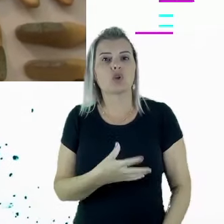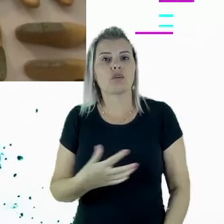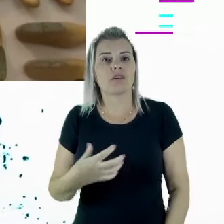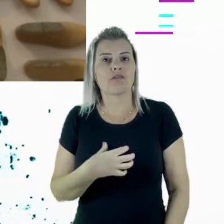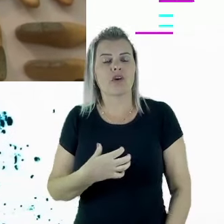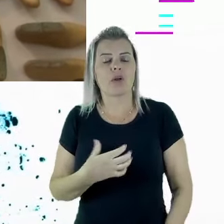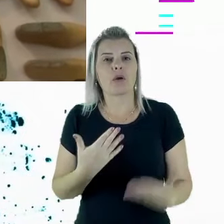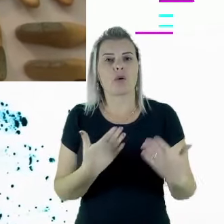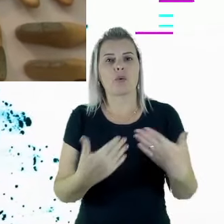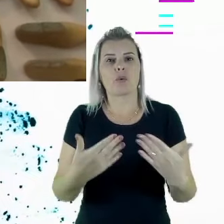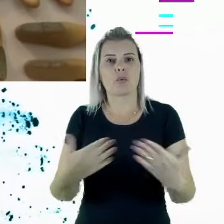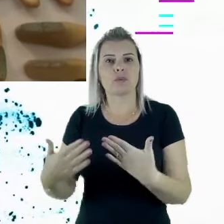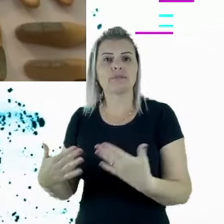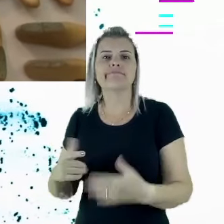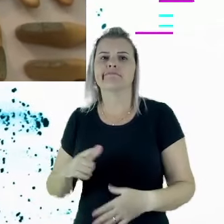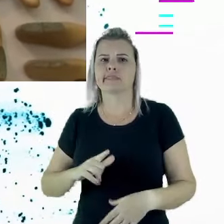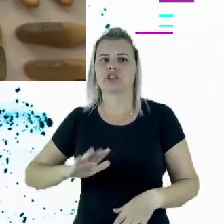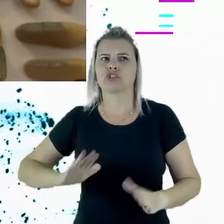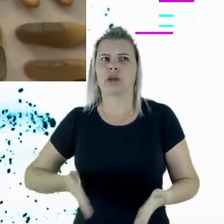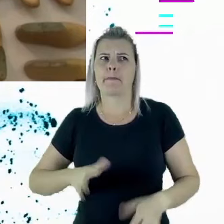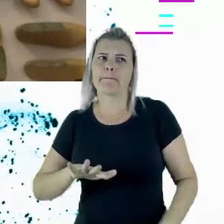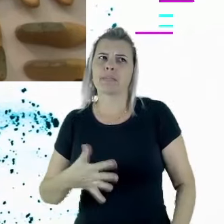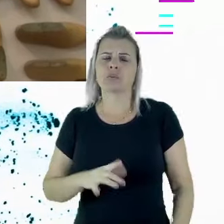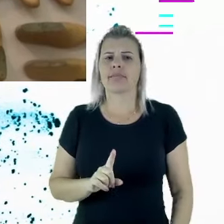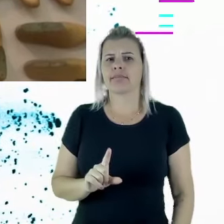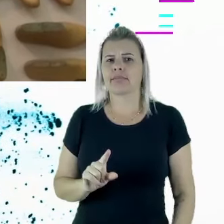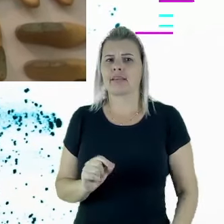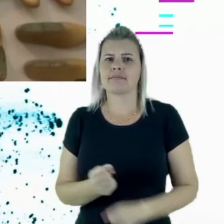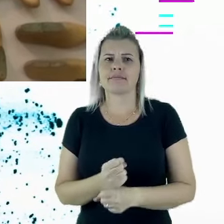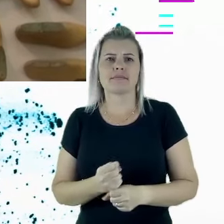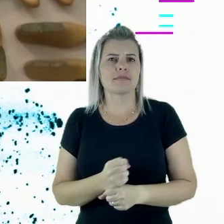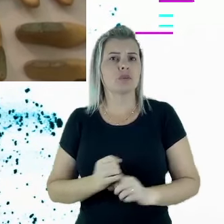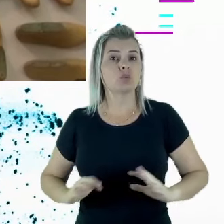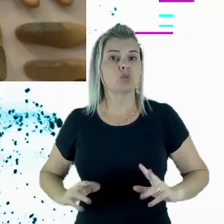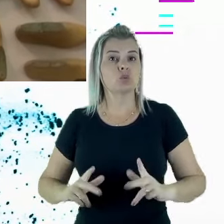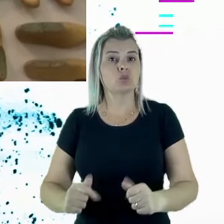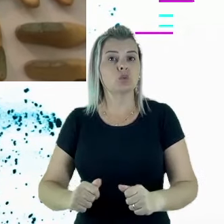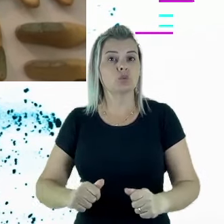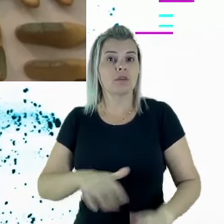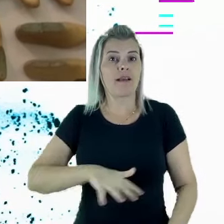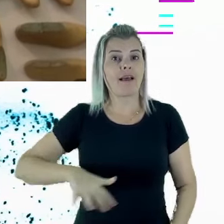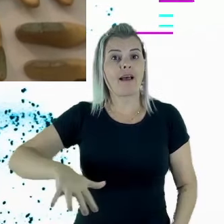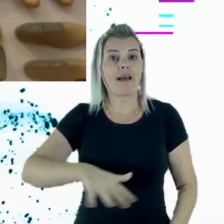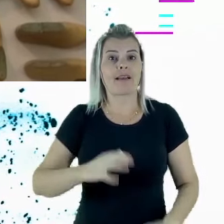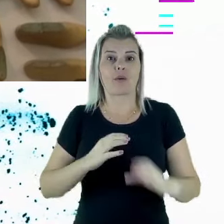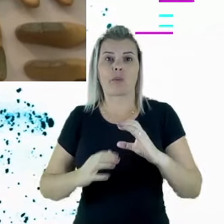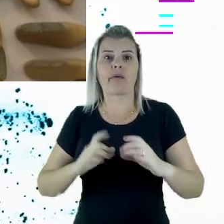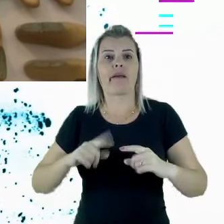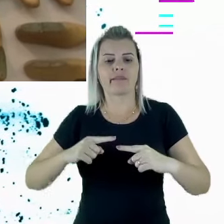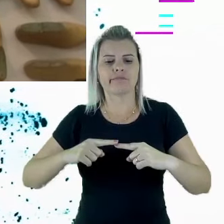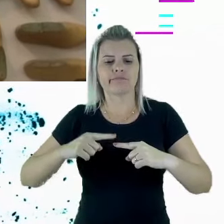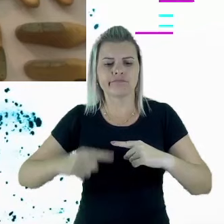comunicar, que já existe há mais ou menos uns 10 anos, tudo no mundo da comunicação é cíclico. Então,